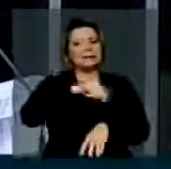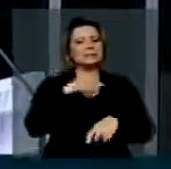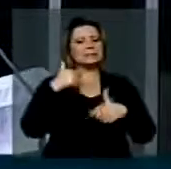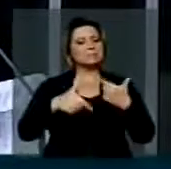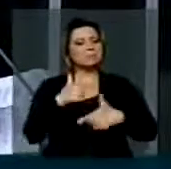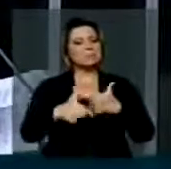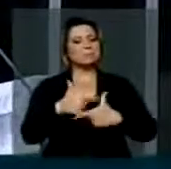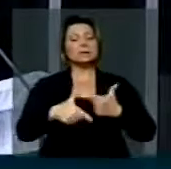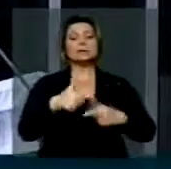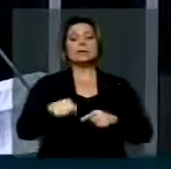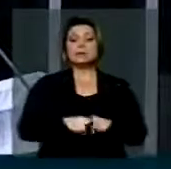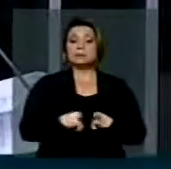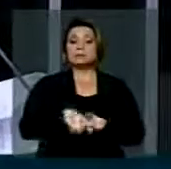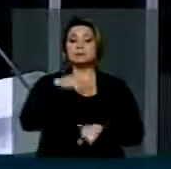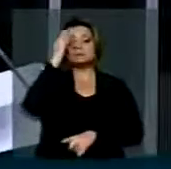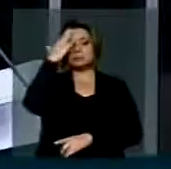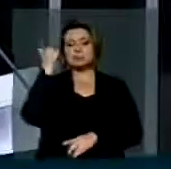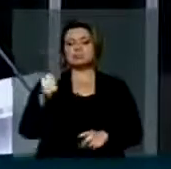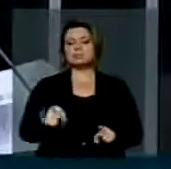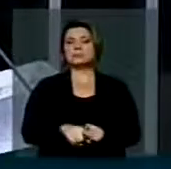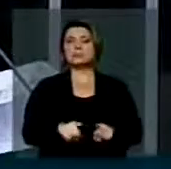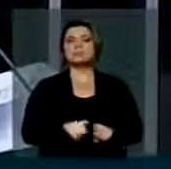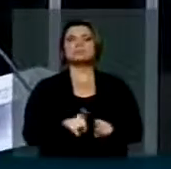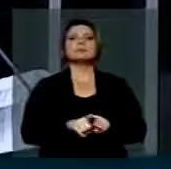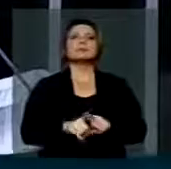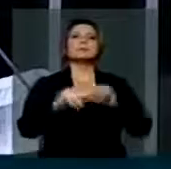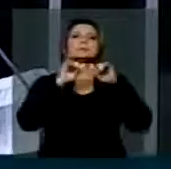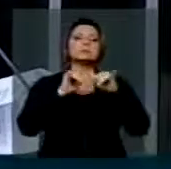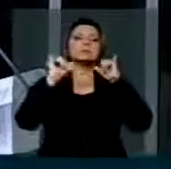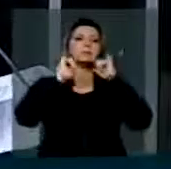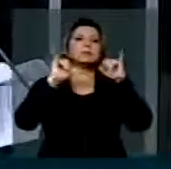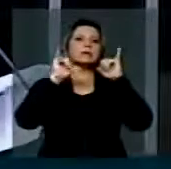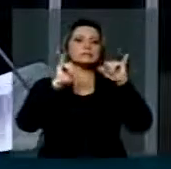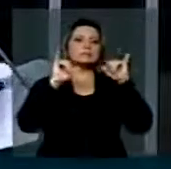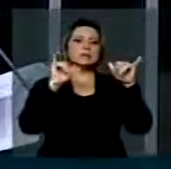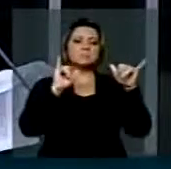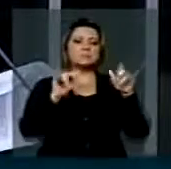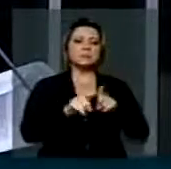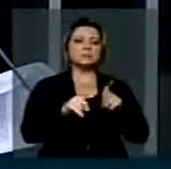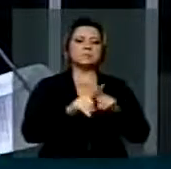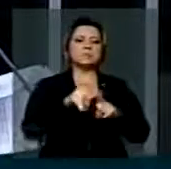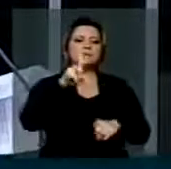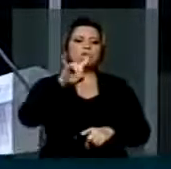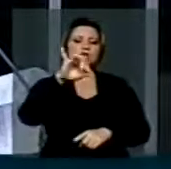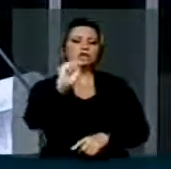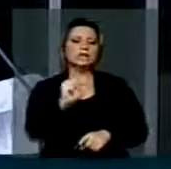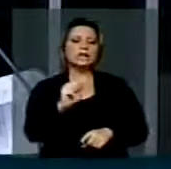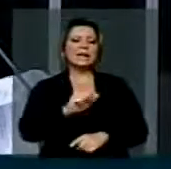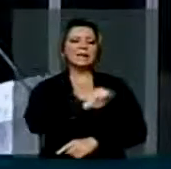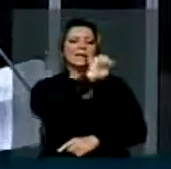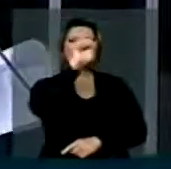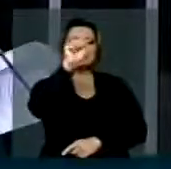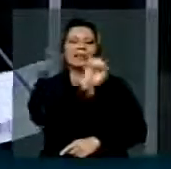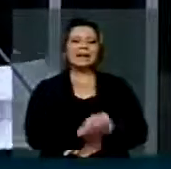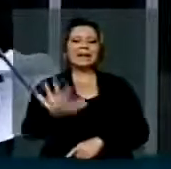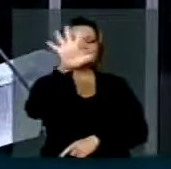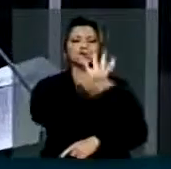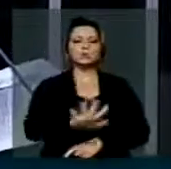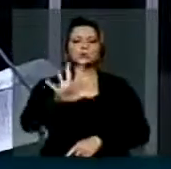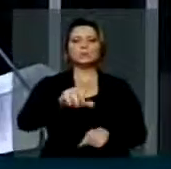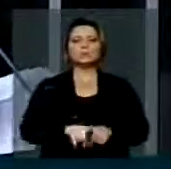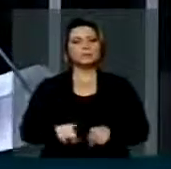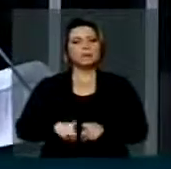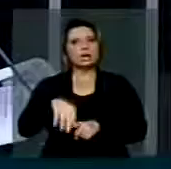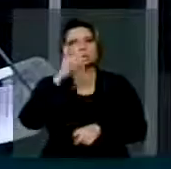No entanto, nós sabemos que mais que uma campanha, mais do que o Dia Nacional dos Diabetes, que é